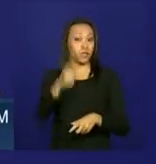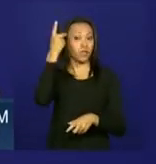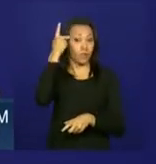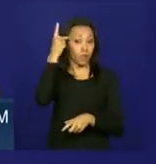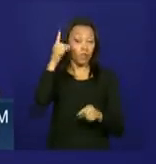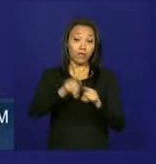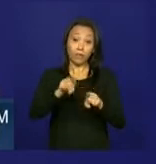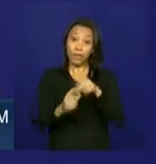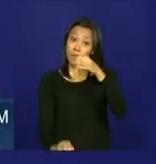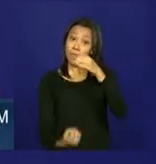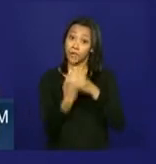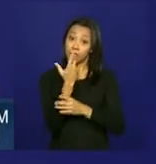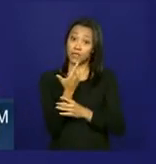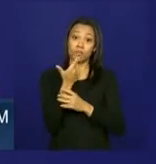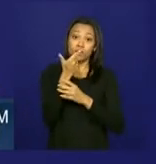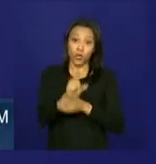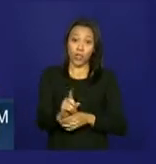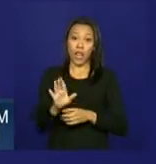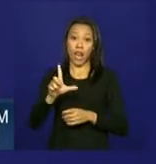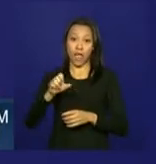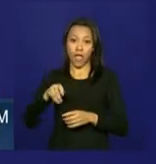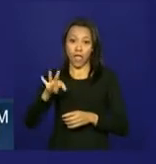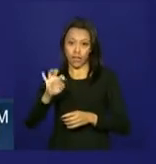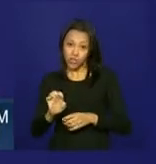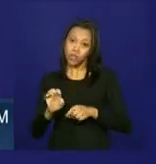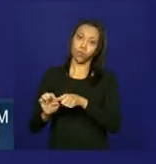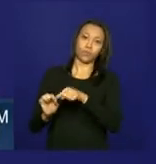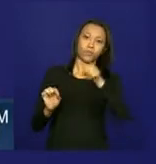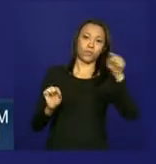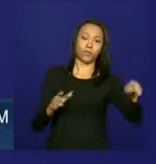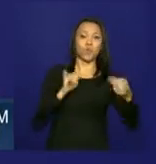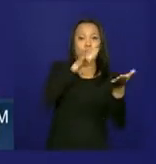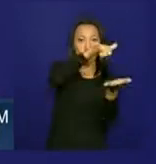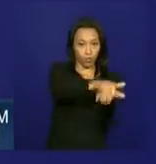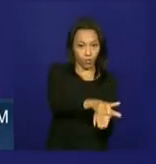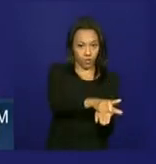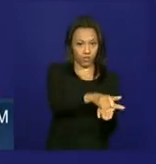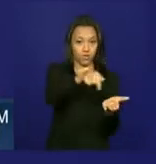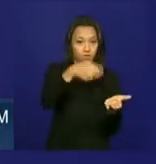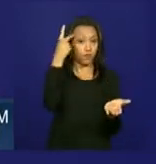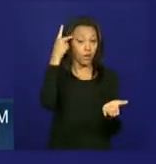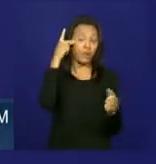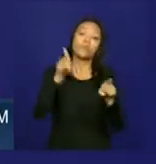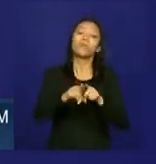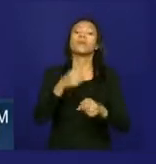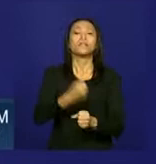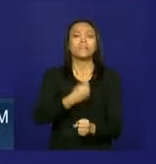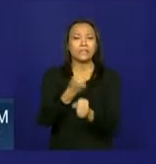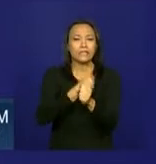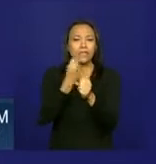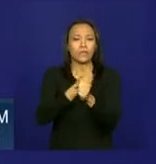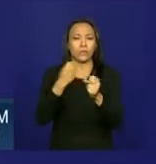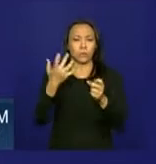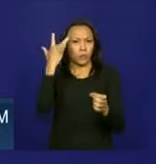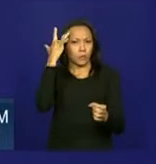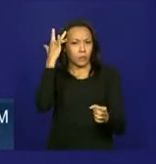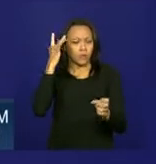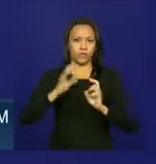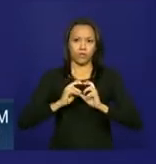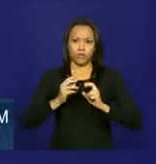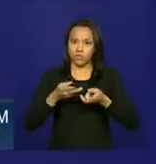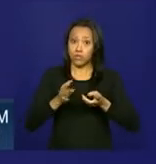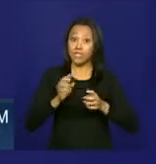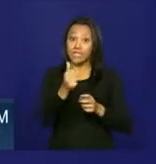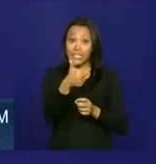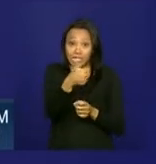implantação de uma linha entre a zona leste e o aeroporto de Guarulhos. As obras incluem ainda a modernização de 19